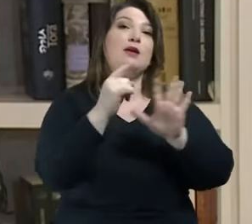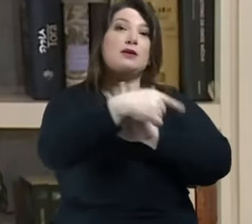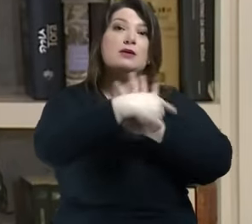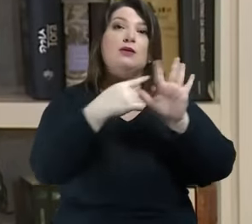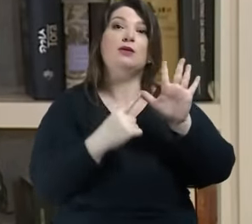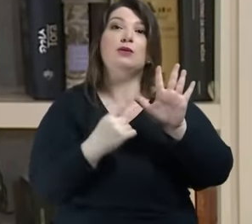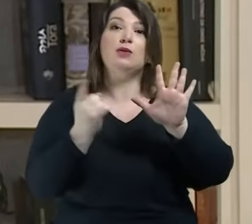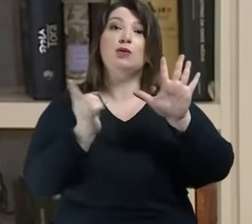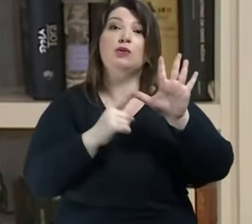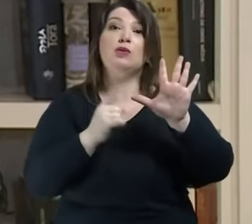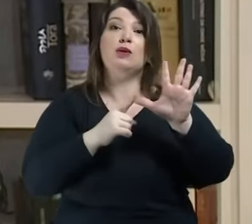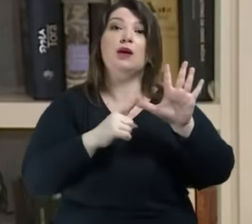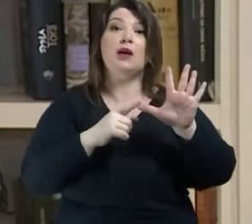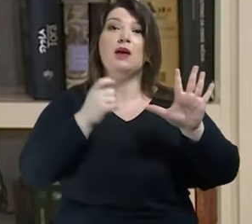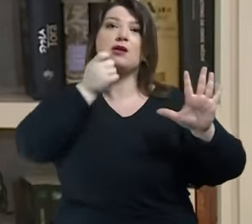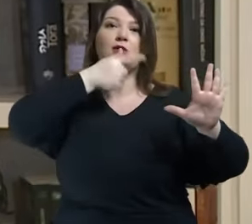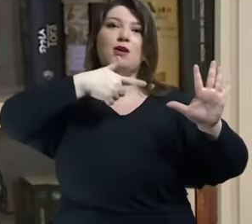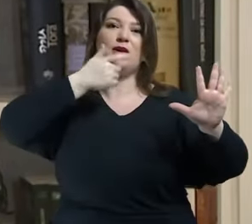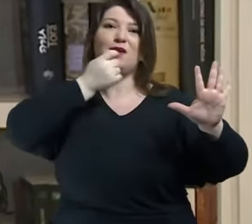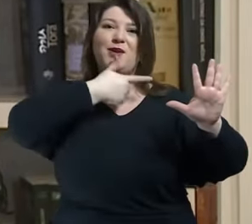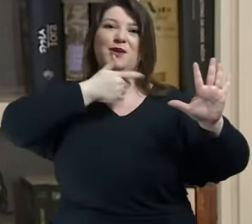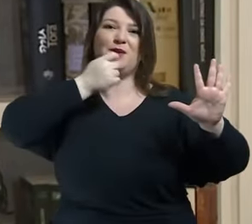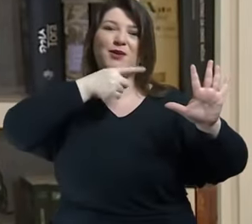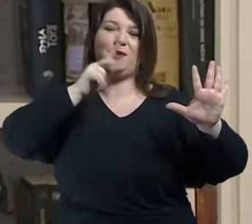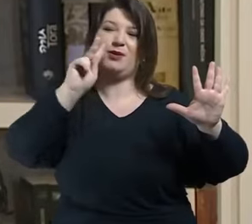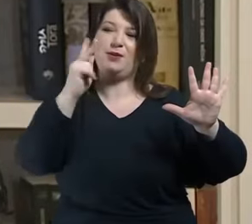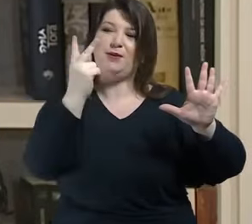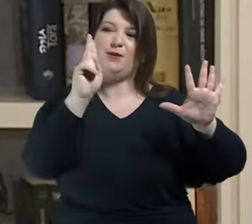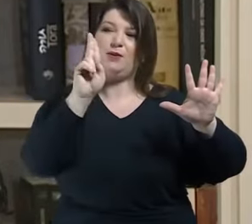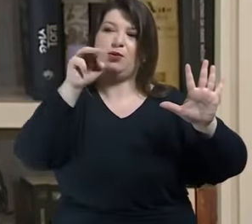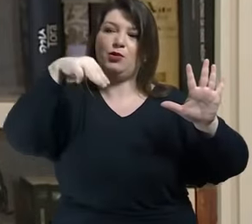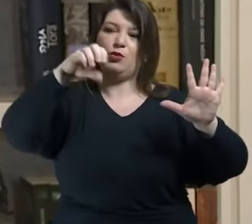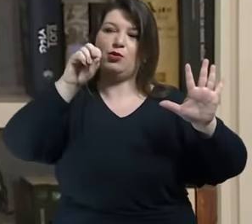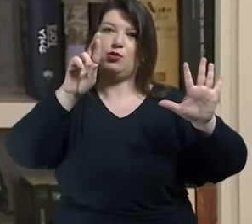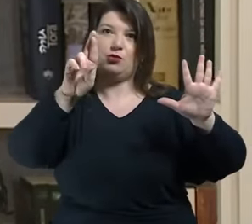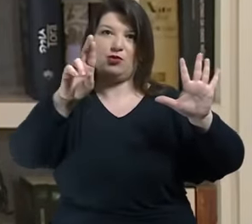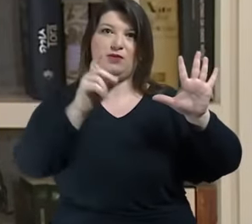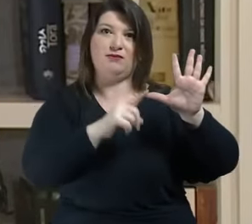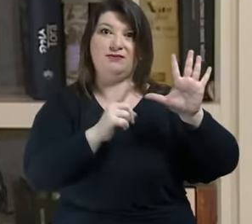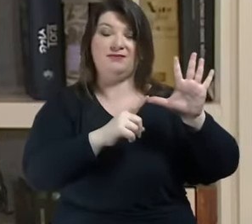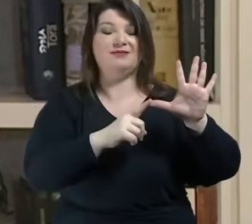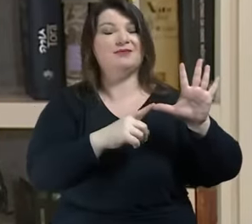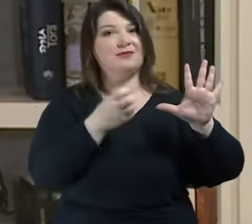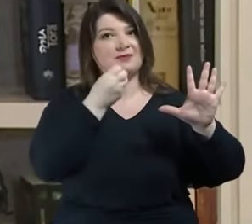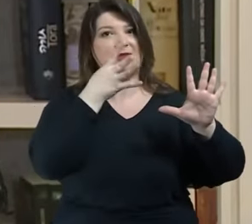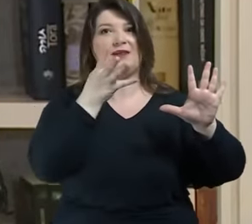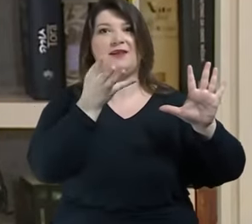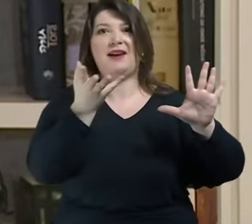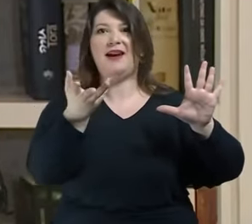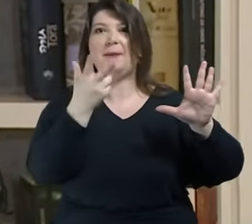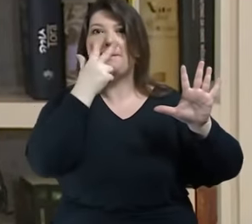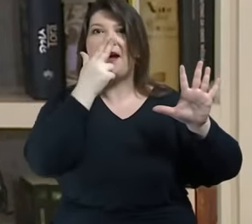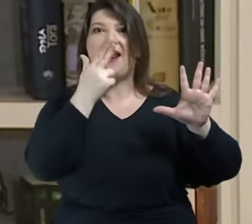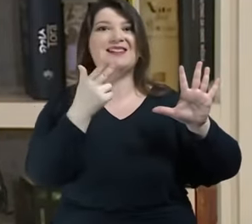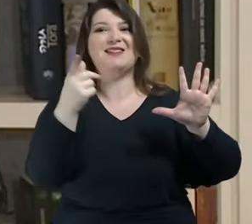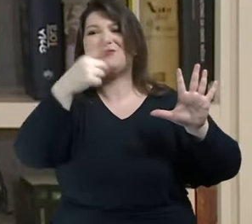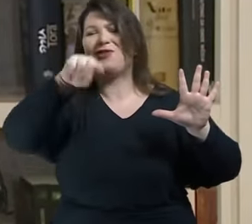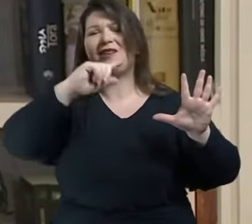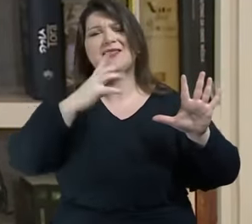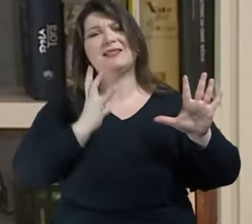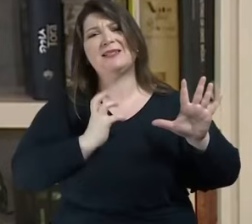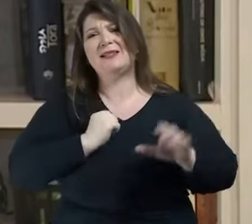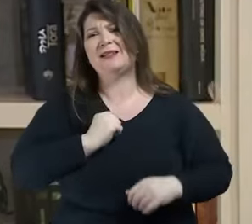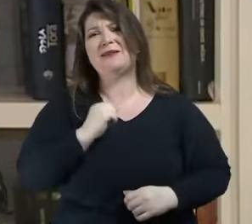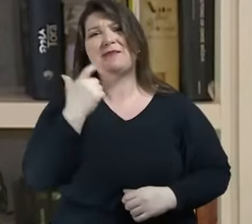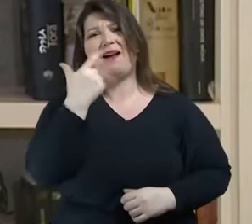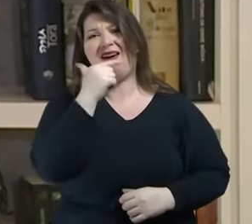o humor é fundamental quanto mais bem humorado mais rápido fica a difusão nós adoramos rir e que seja então